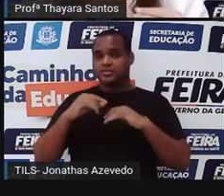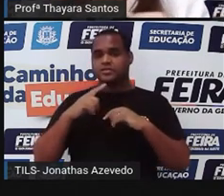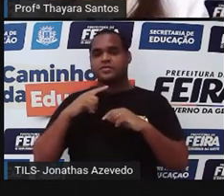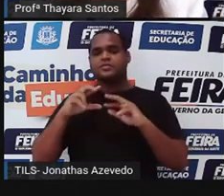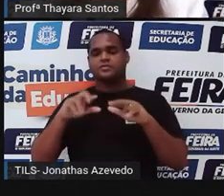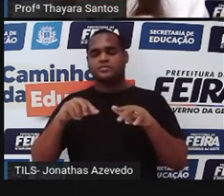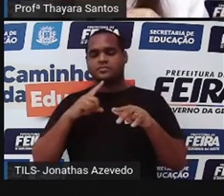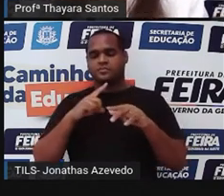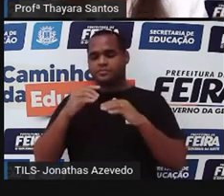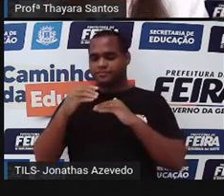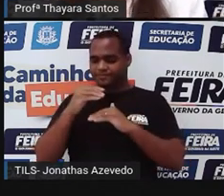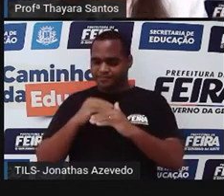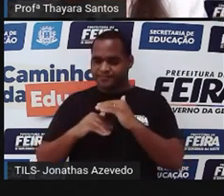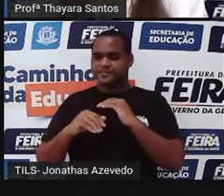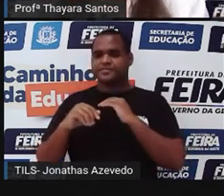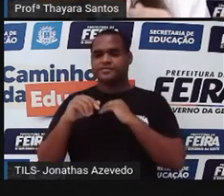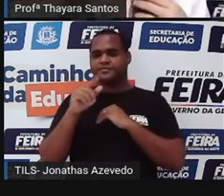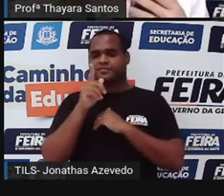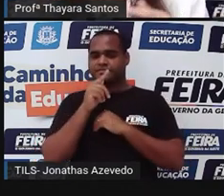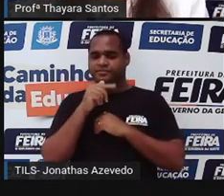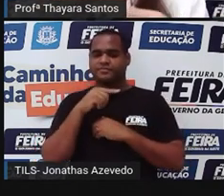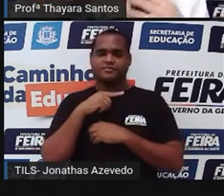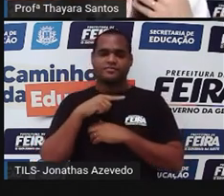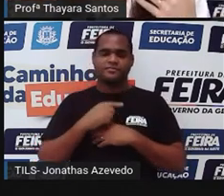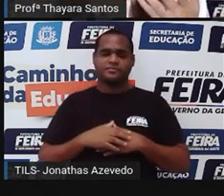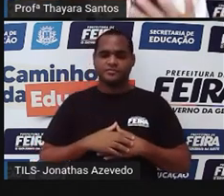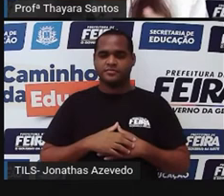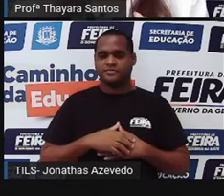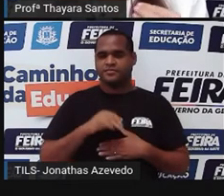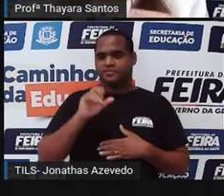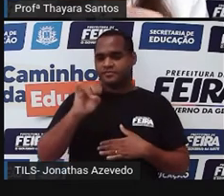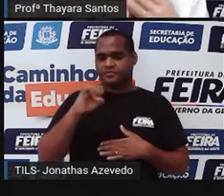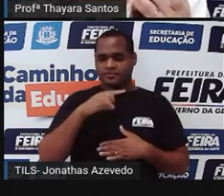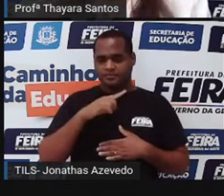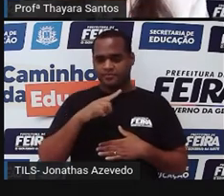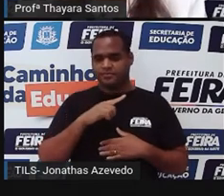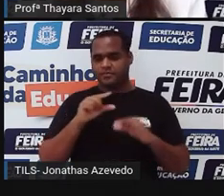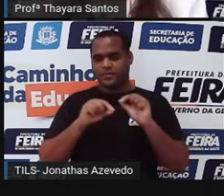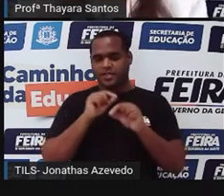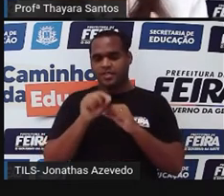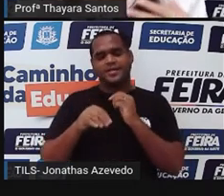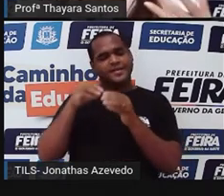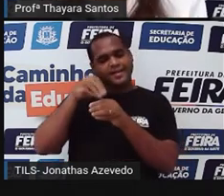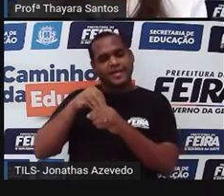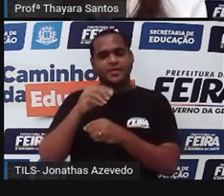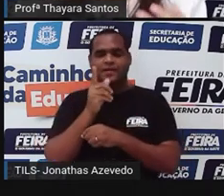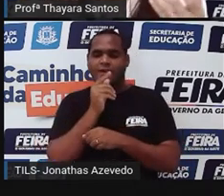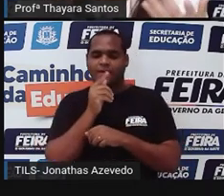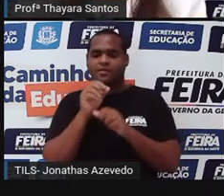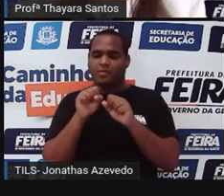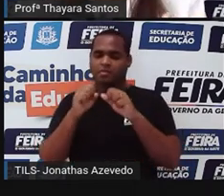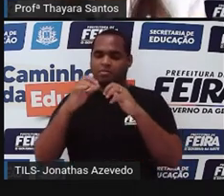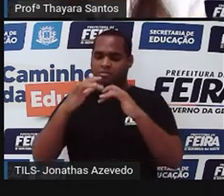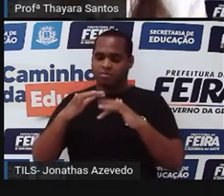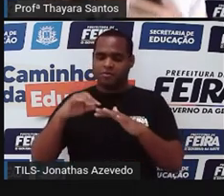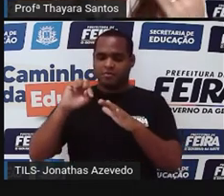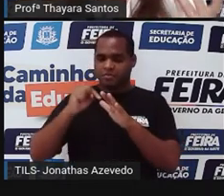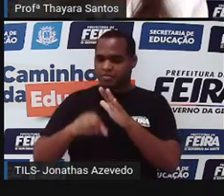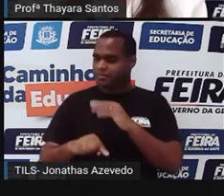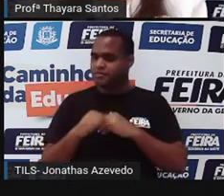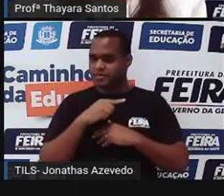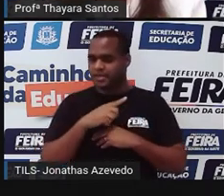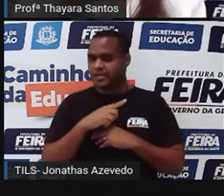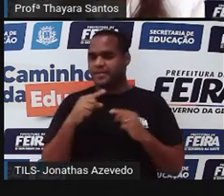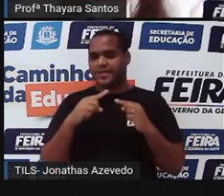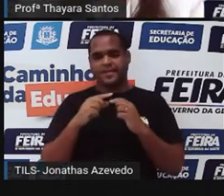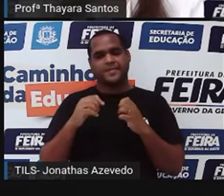uma densidade menor do que a densidade da água. Já se eu jogar um pedaço de chumbo dentro da água, ele vai afundar, porque a densidade do chumbo é